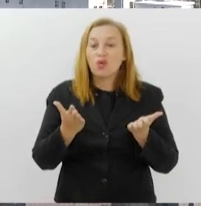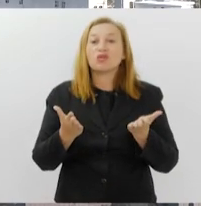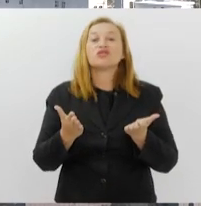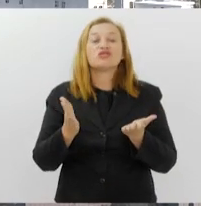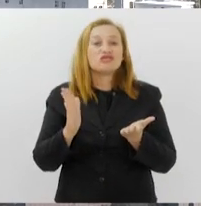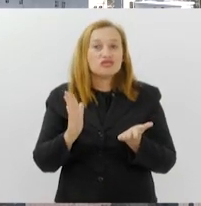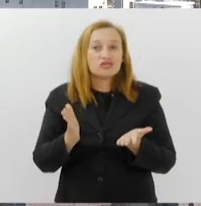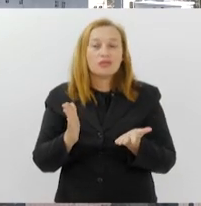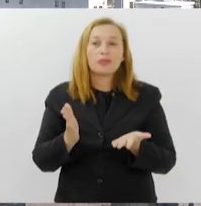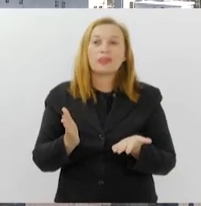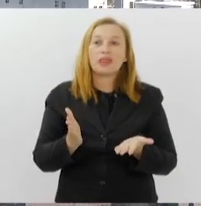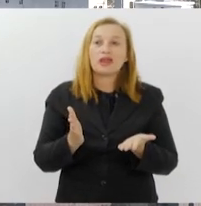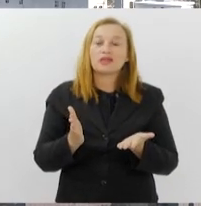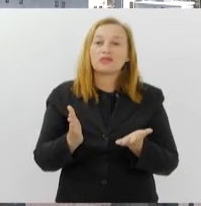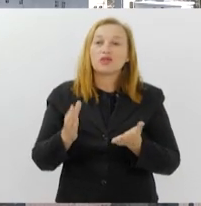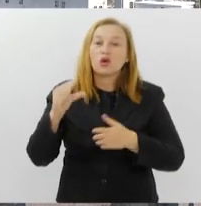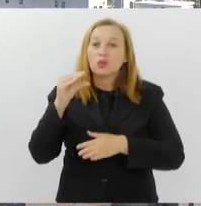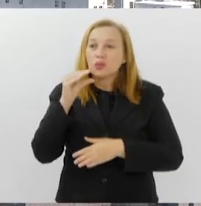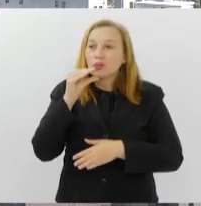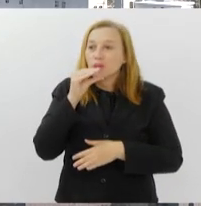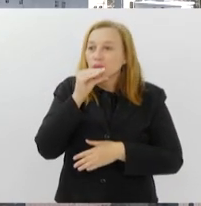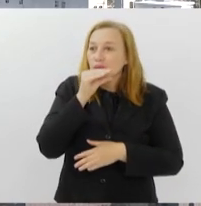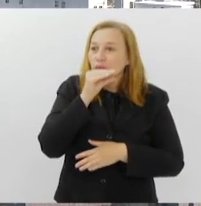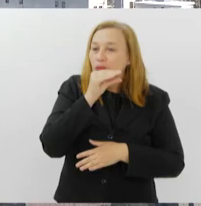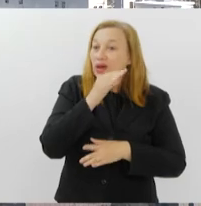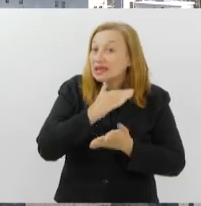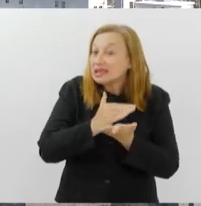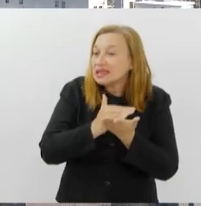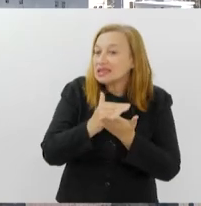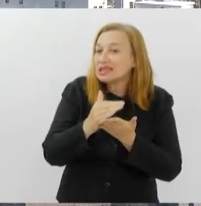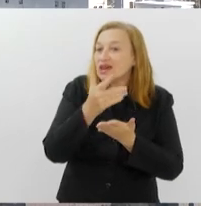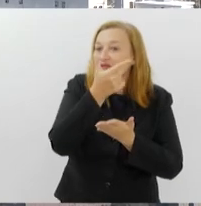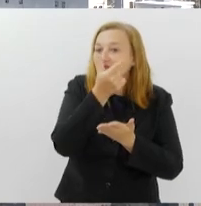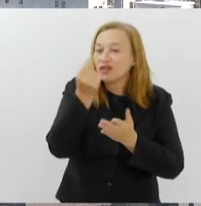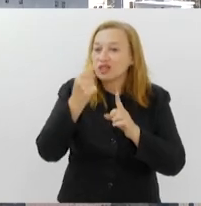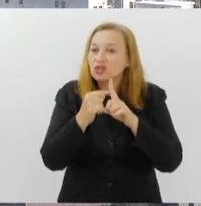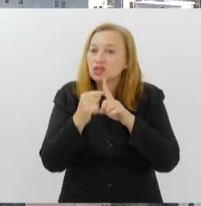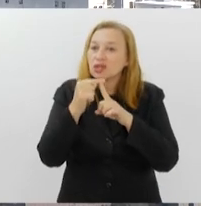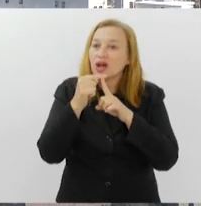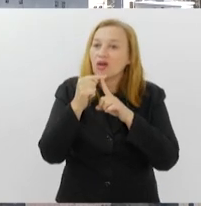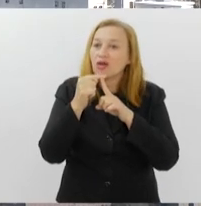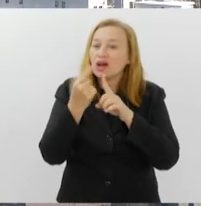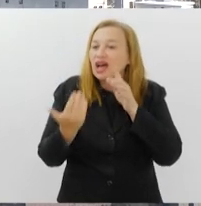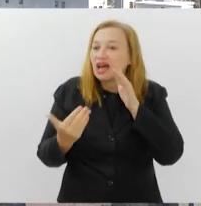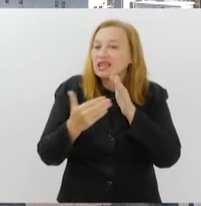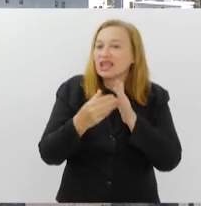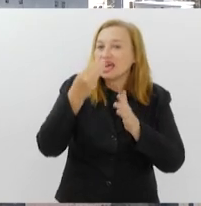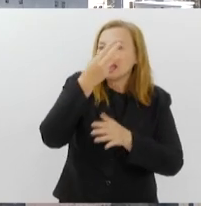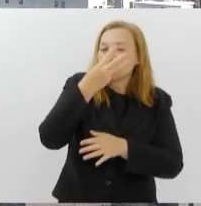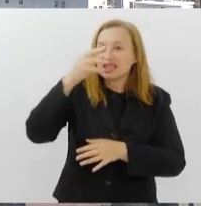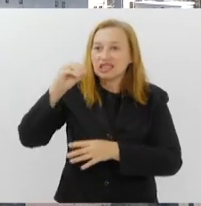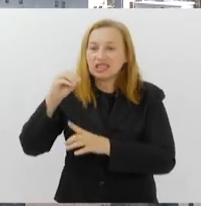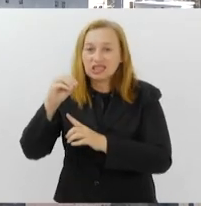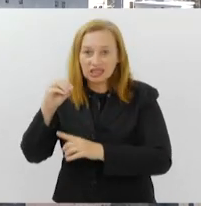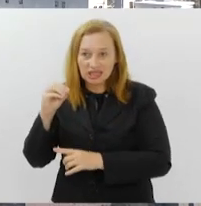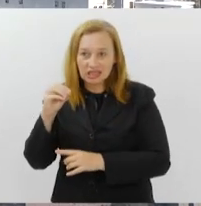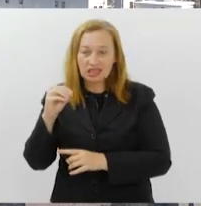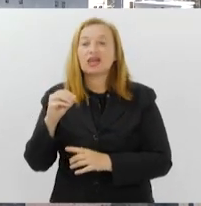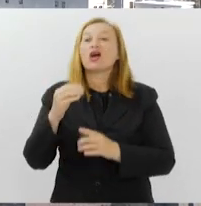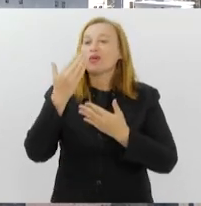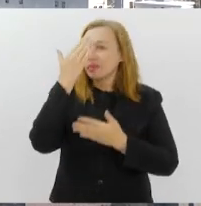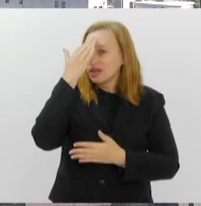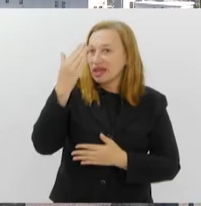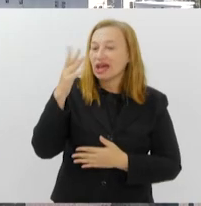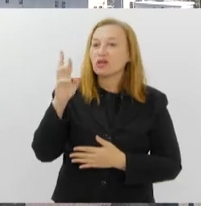está começando a subir a temperatura. Nesse momento faz 20 graus. A máxima para hoje é de 30 graus. Obrigado, Rodrigo Melo,